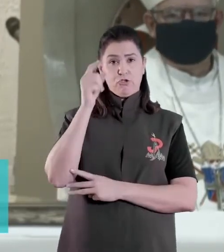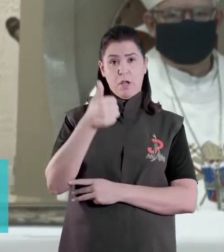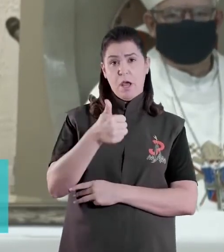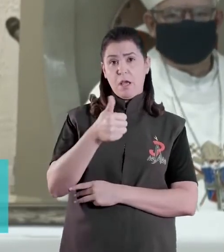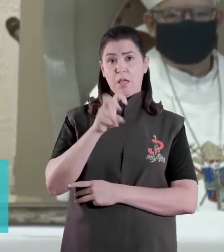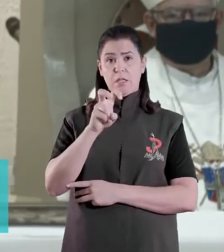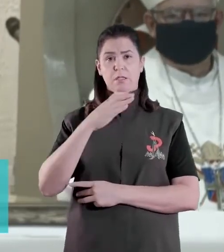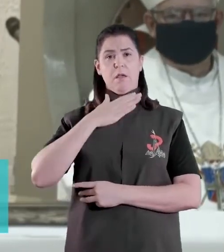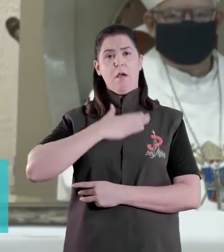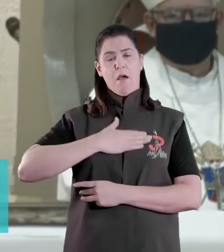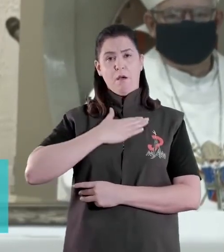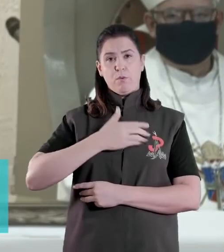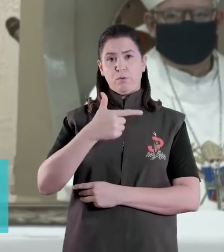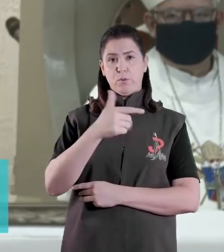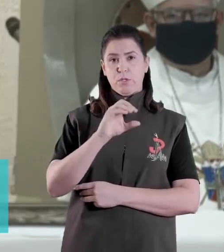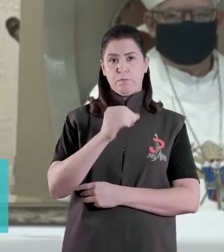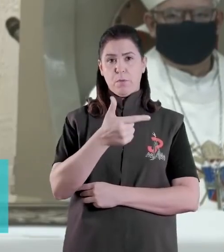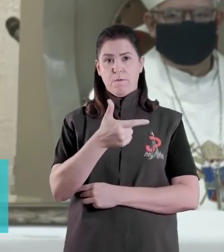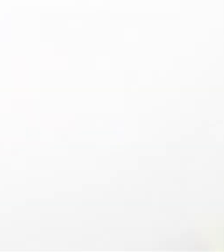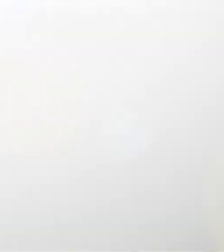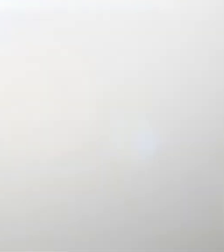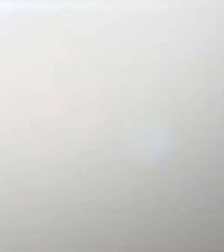agosto de 2020.